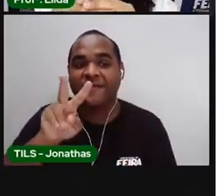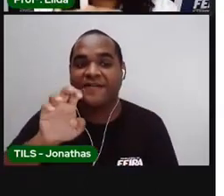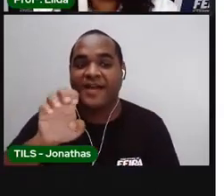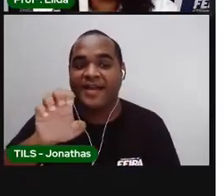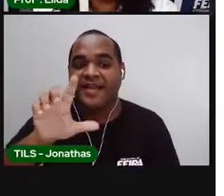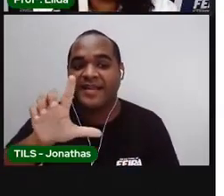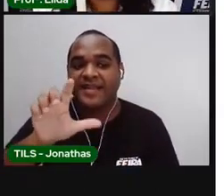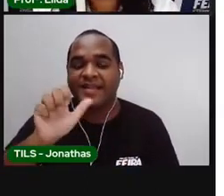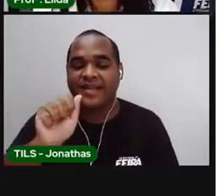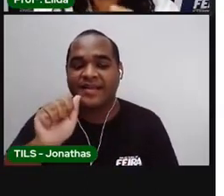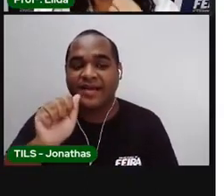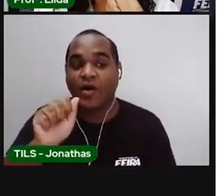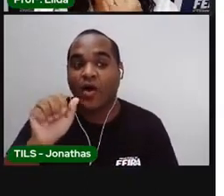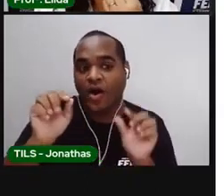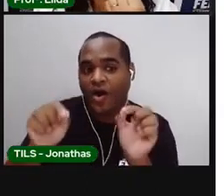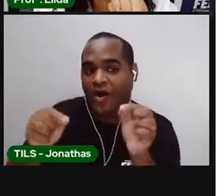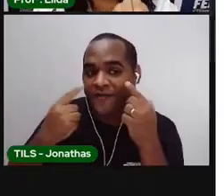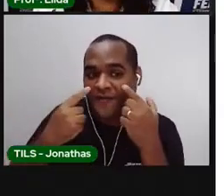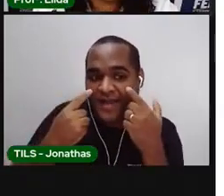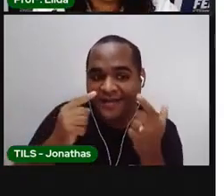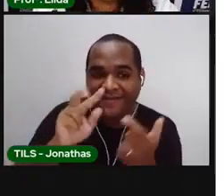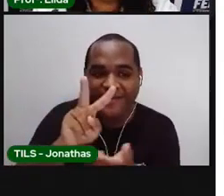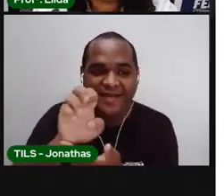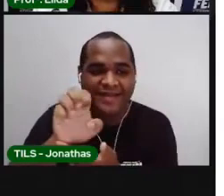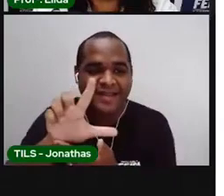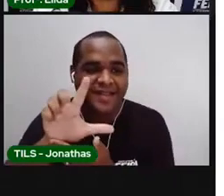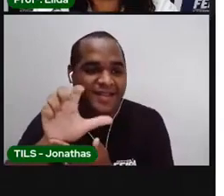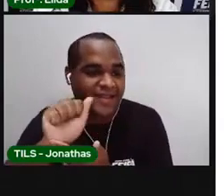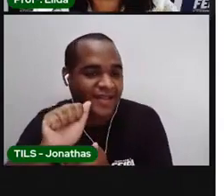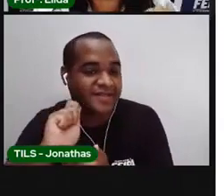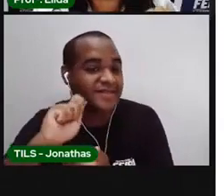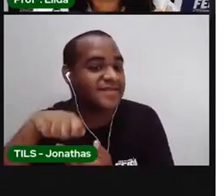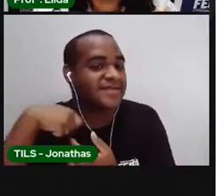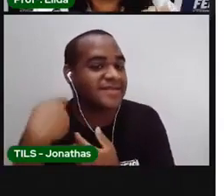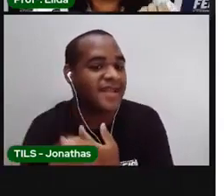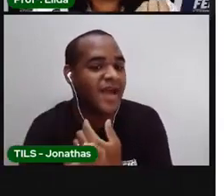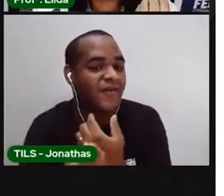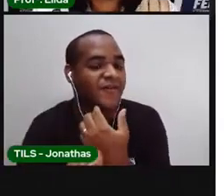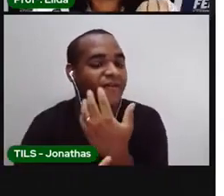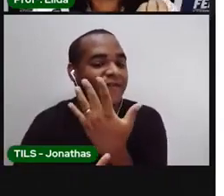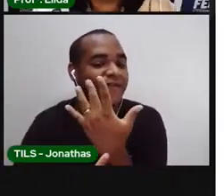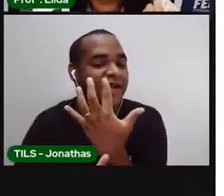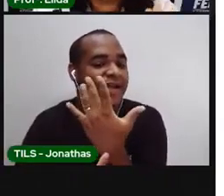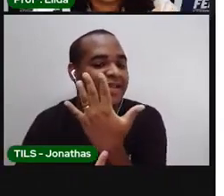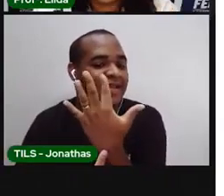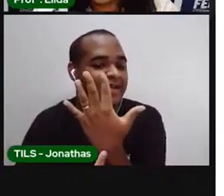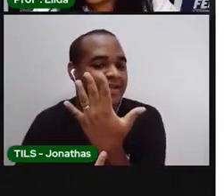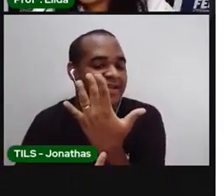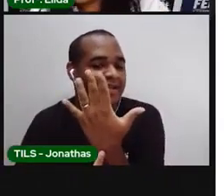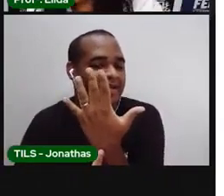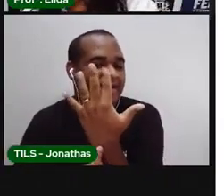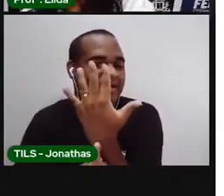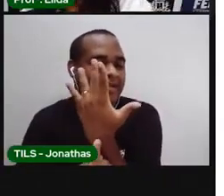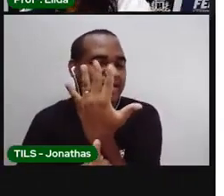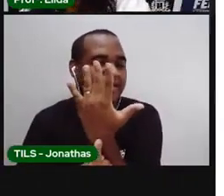vela. Ó. Vela. V. Vela.